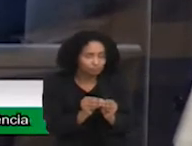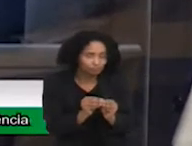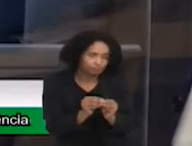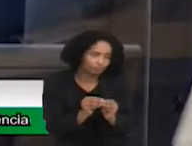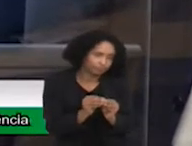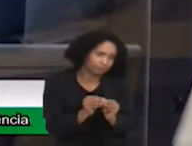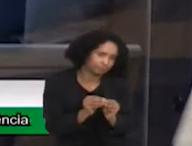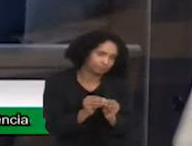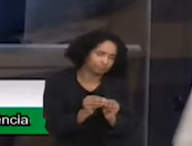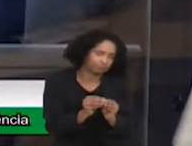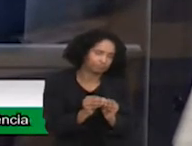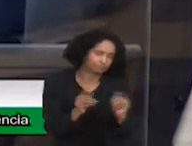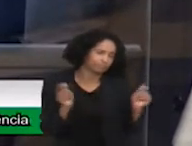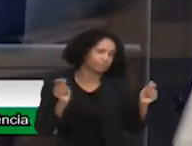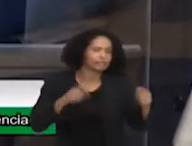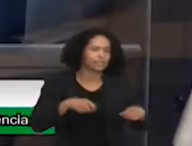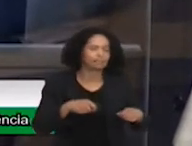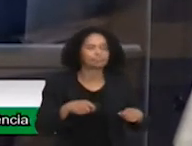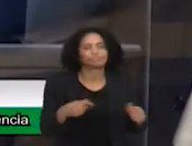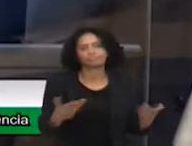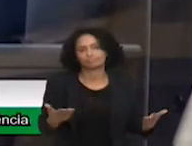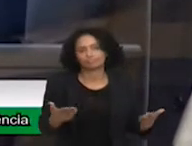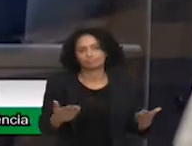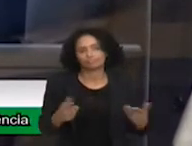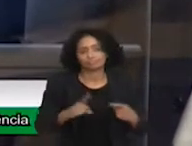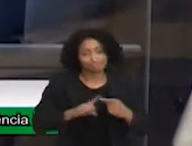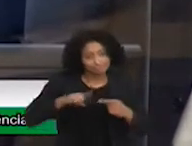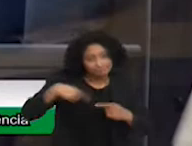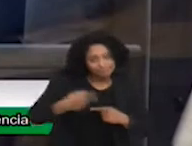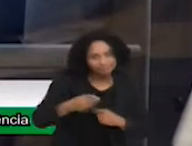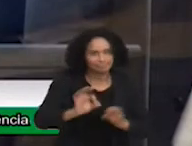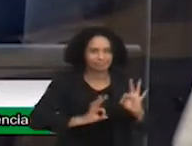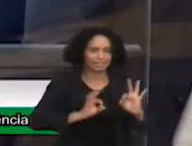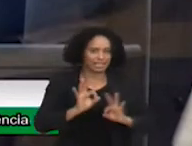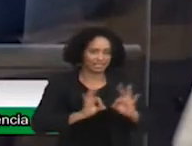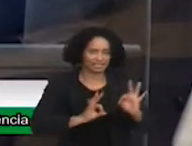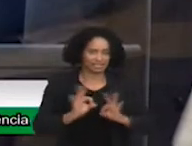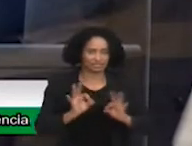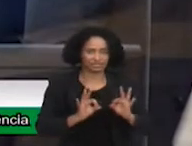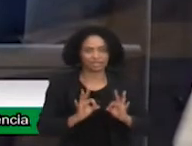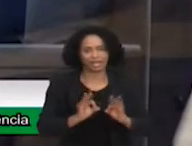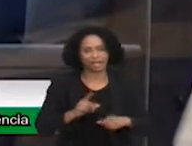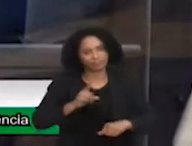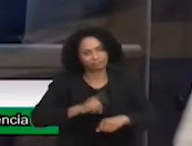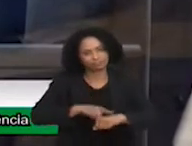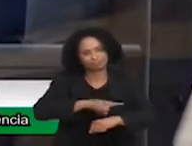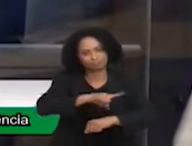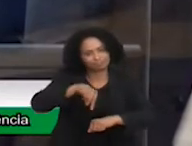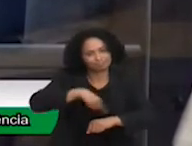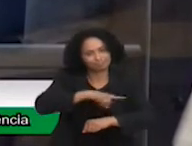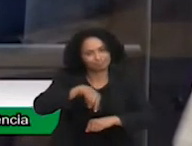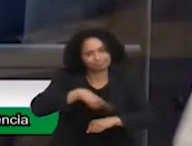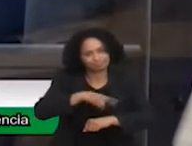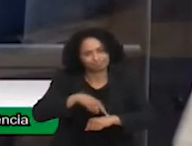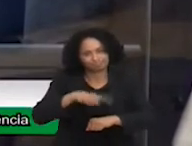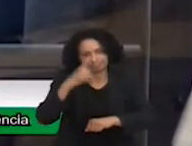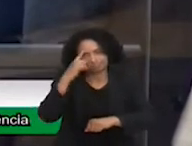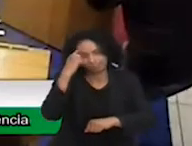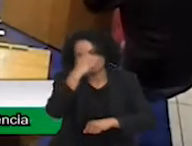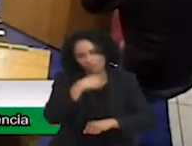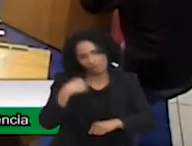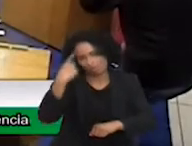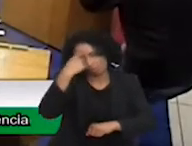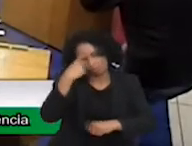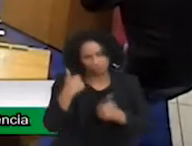Mas, na próxima, vamos tentar se planejar para fazer com mais tempo, meia hora, uma hora, sei lá. Pode ser?